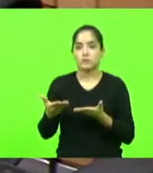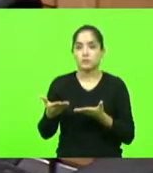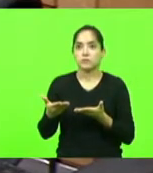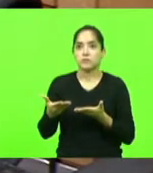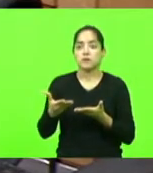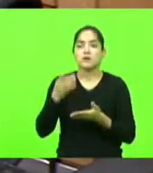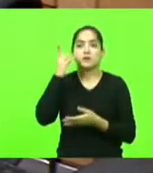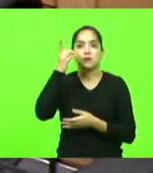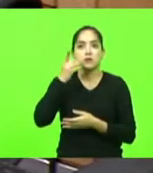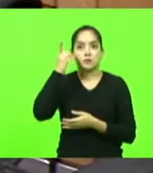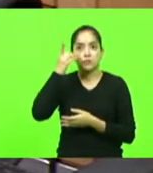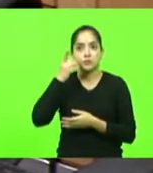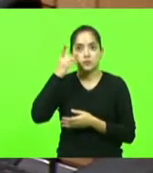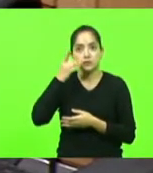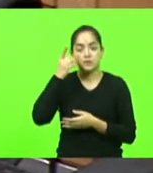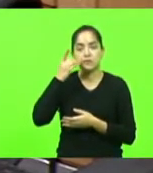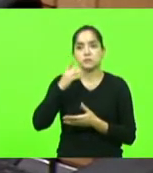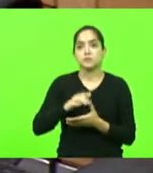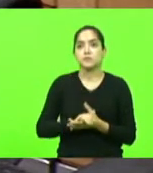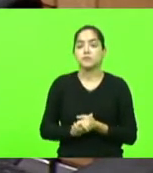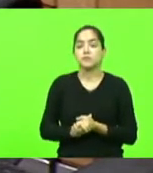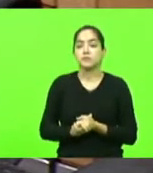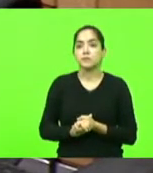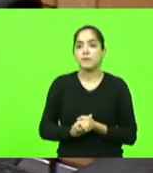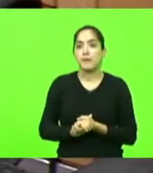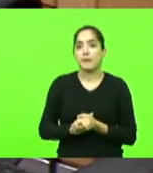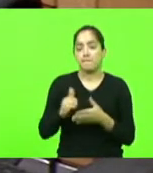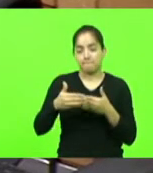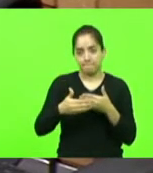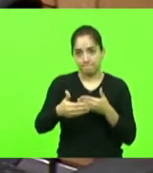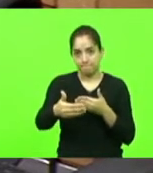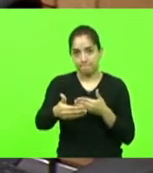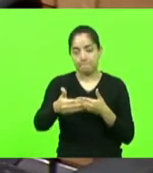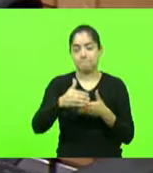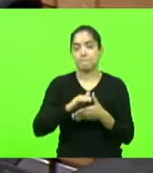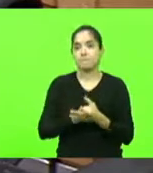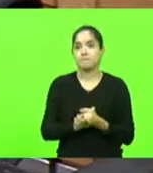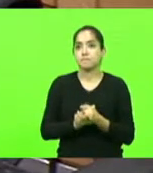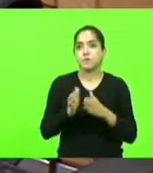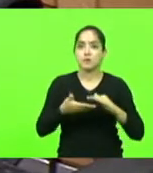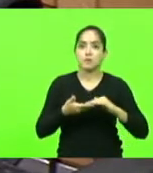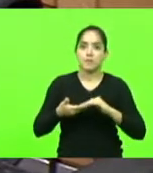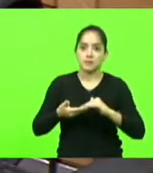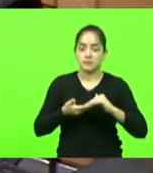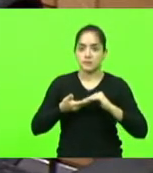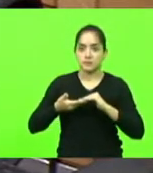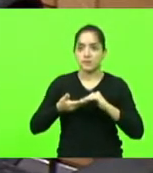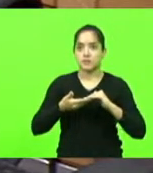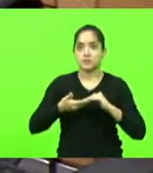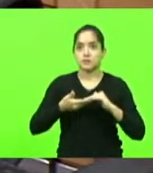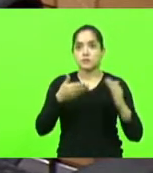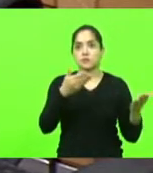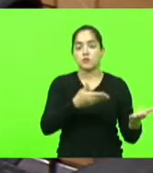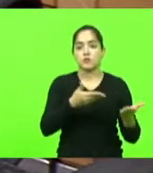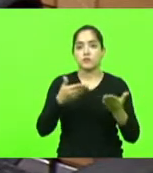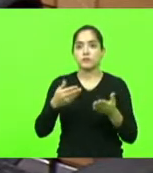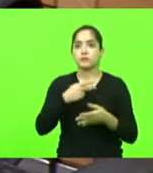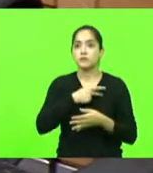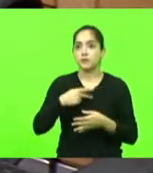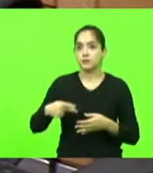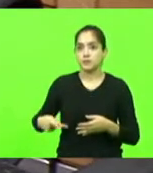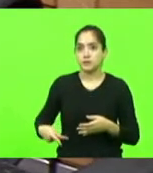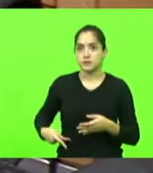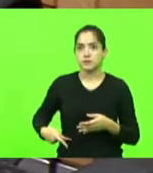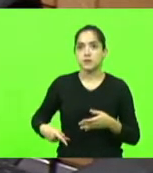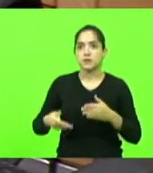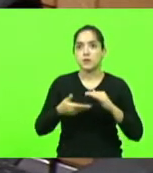deputado federal, Coronel Armando. Na sequência, o mestre de cerimônias, convidado pelo presidente, procedeu